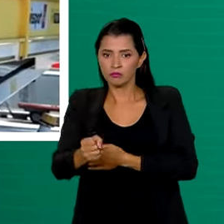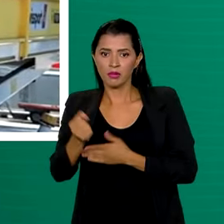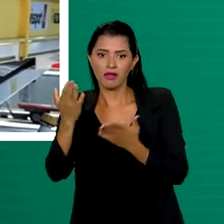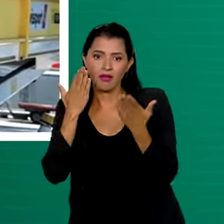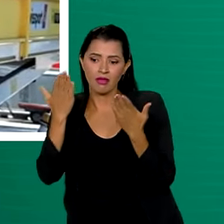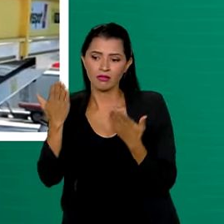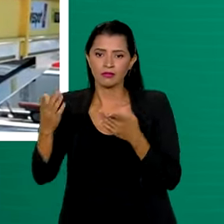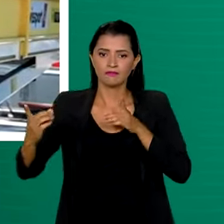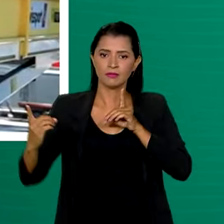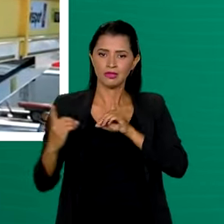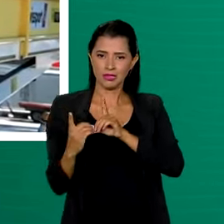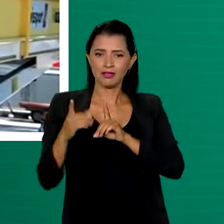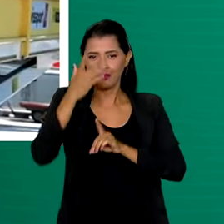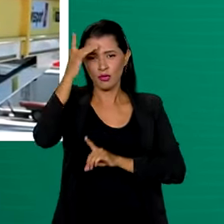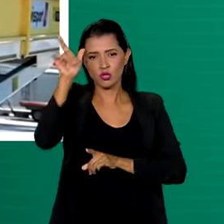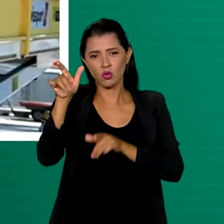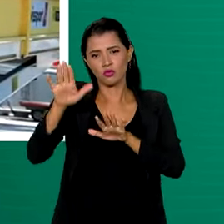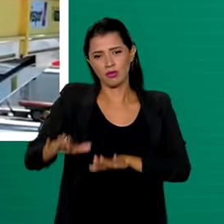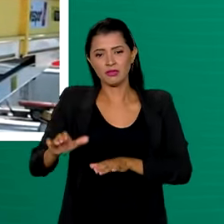aguardando a abertura da fronteira com o Egito.